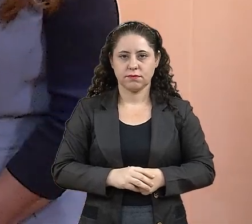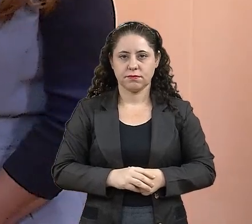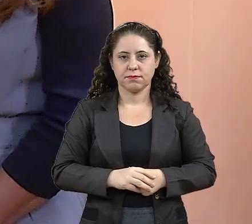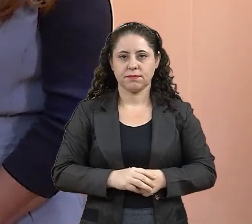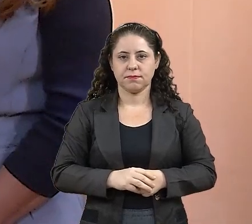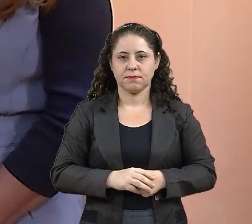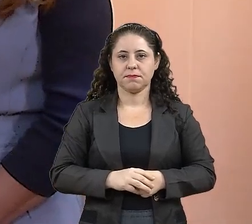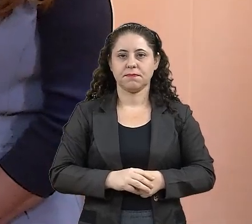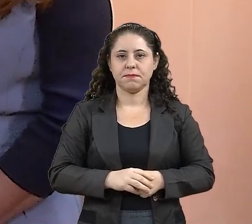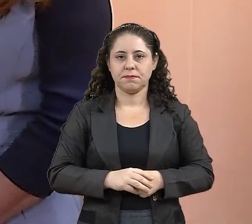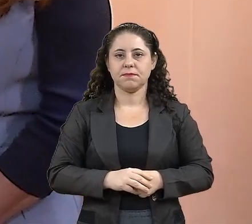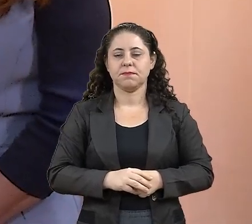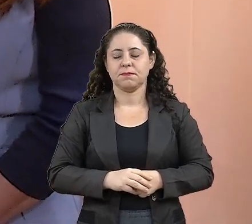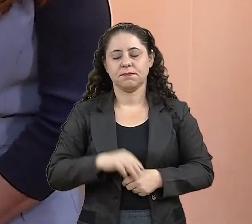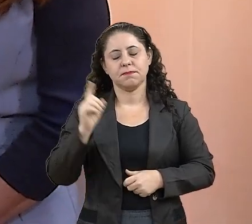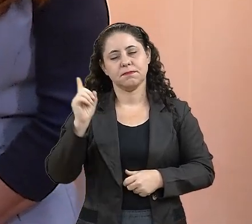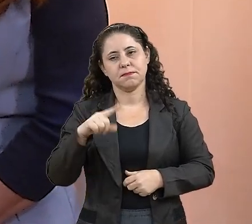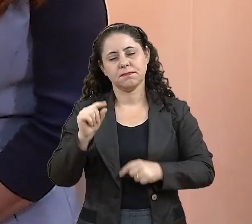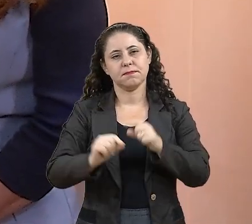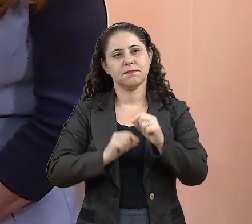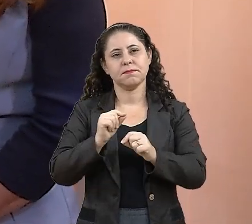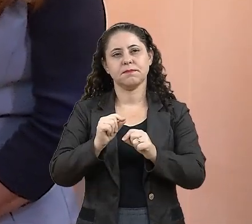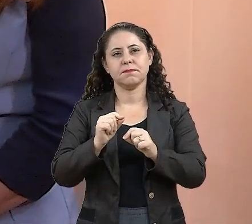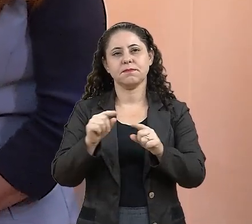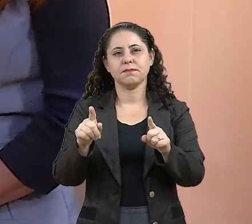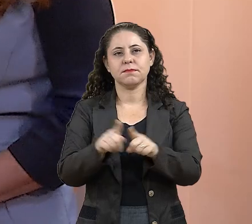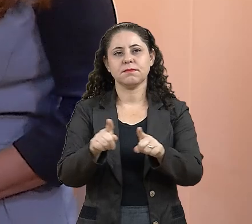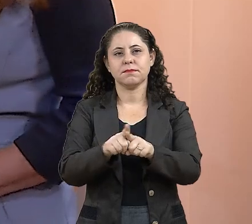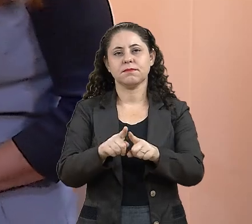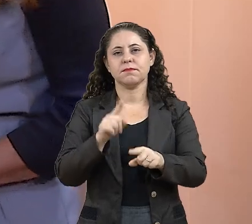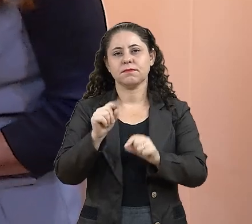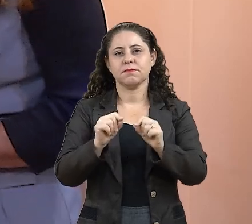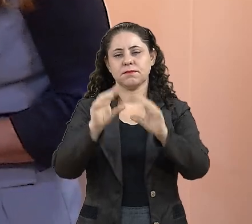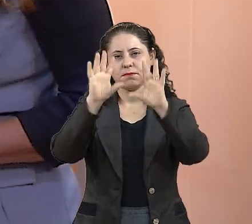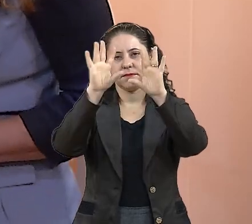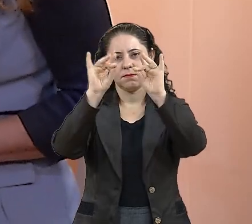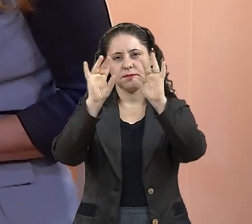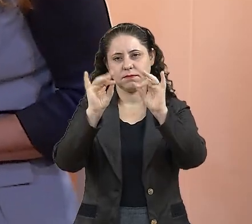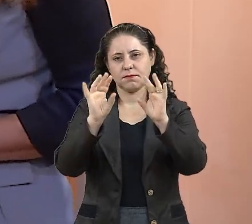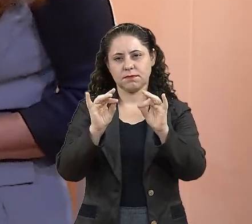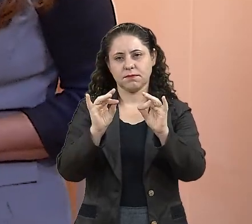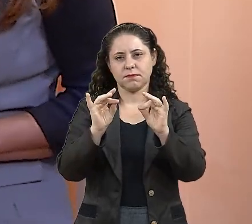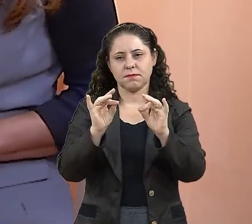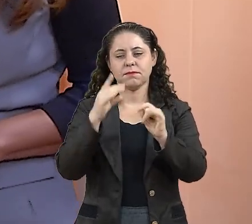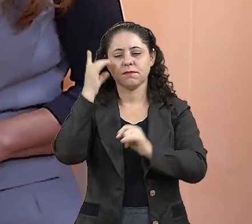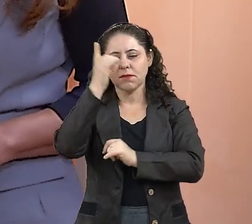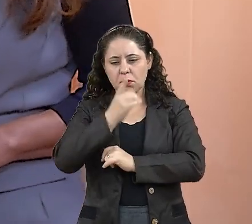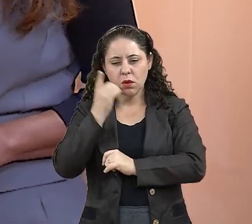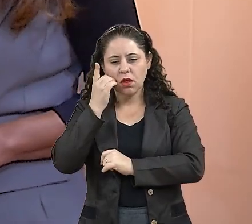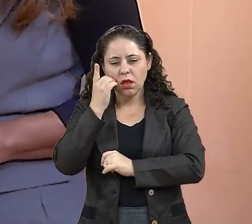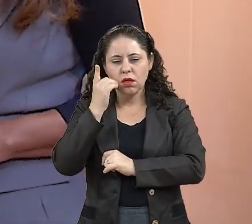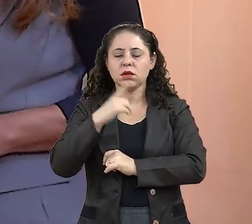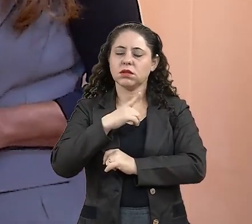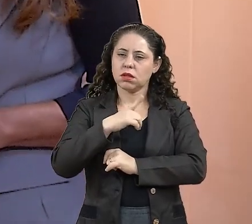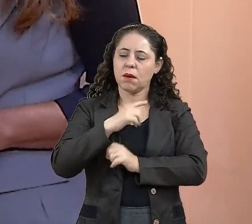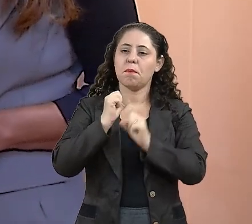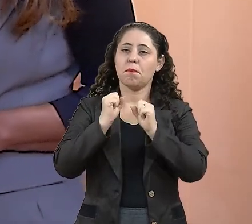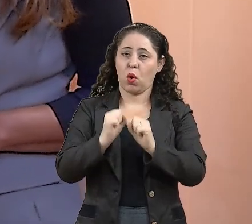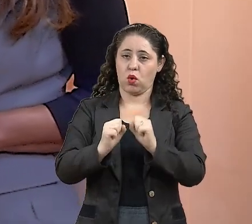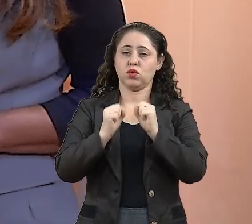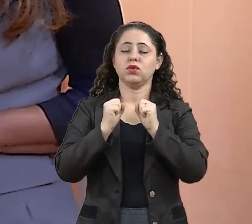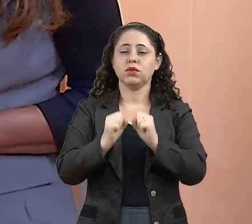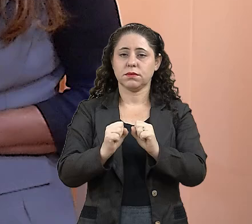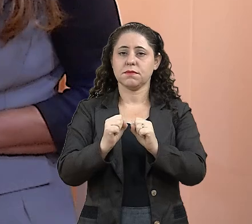Então, nesse mesmo artigo 112, eles definem que cada parlamentar, ele pode indicar